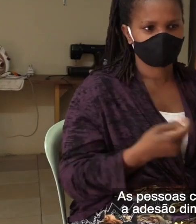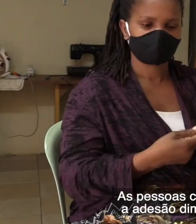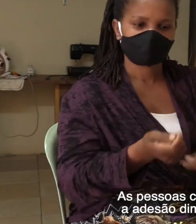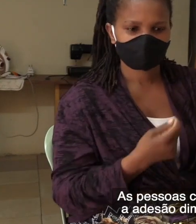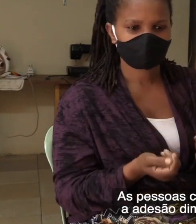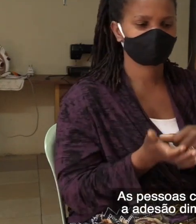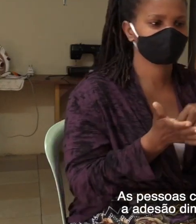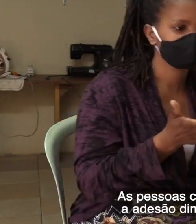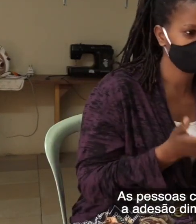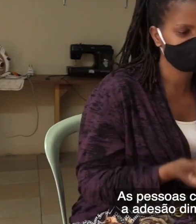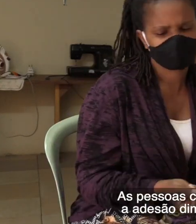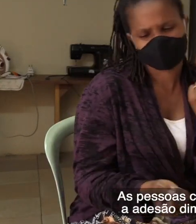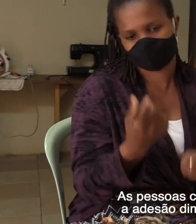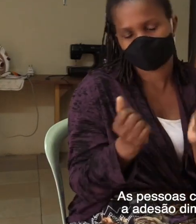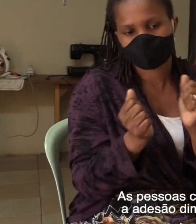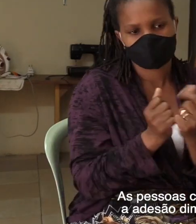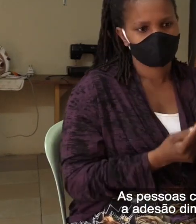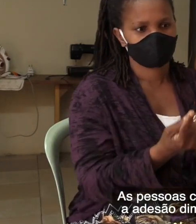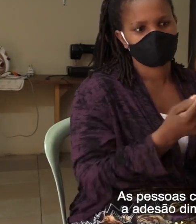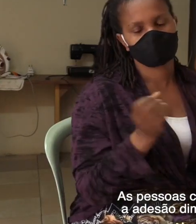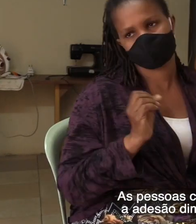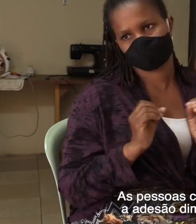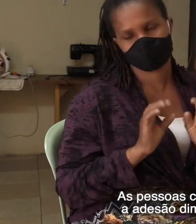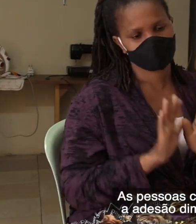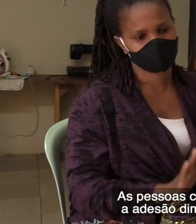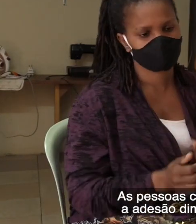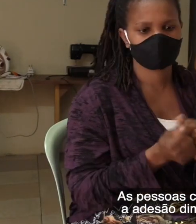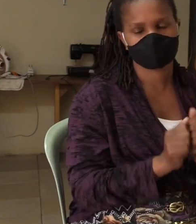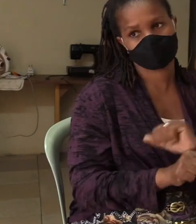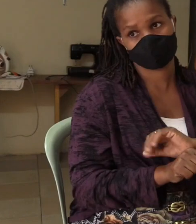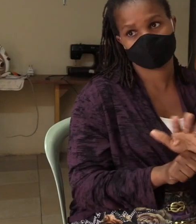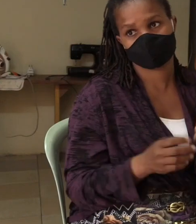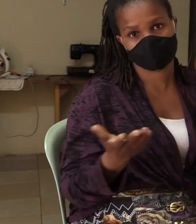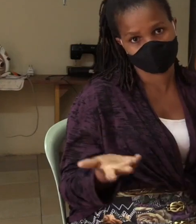em comprar outros produtos, diminuindo a aderência por causa da pandemia.